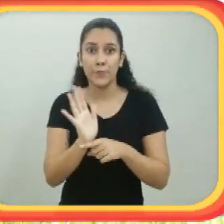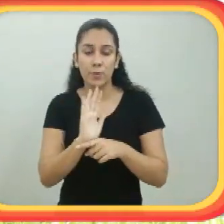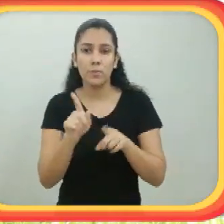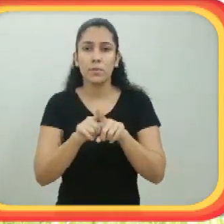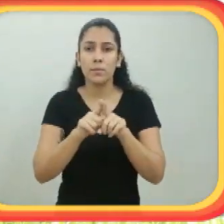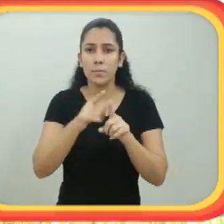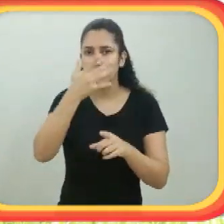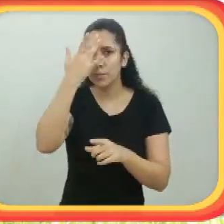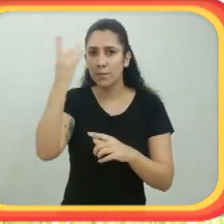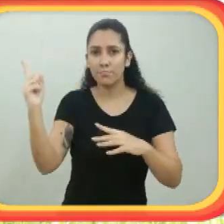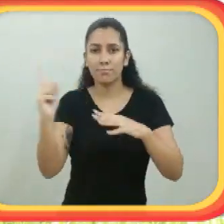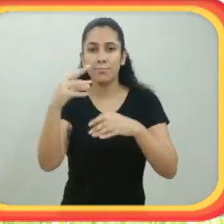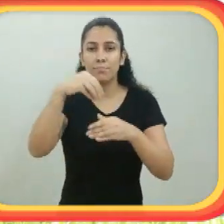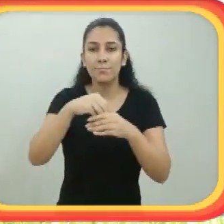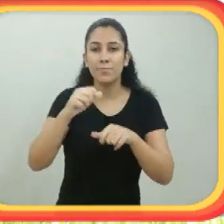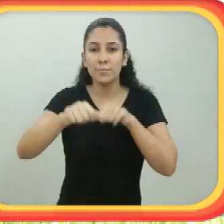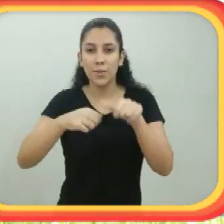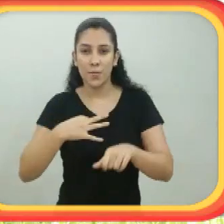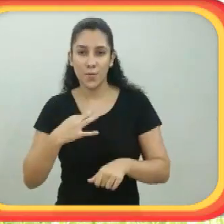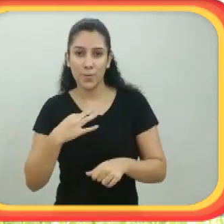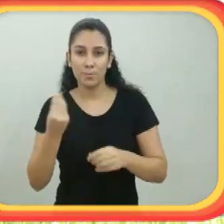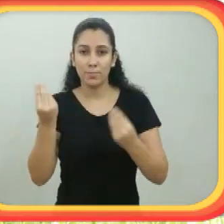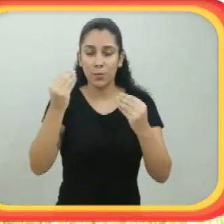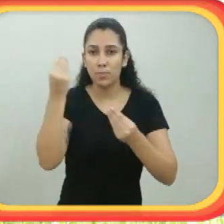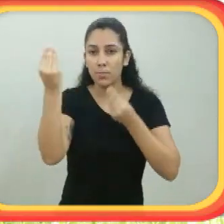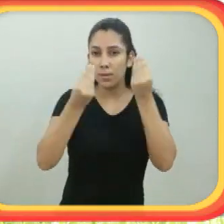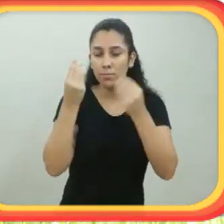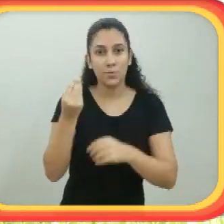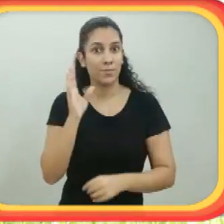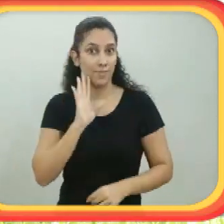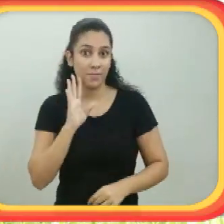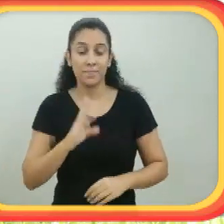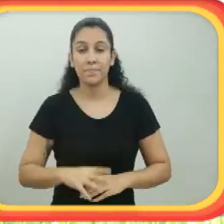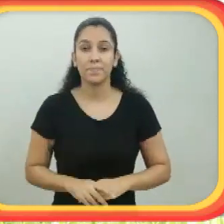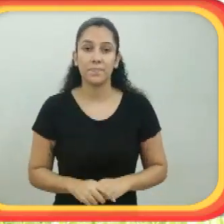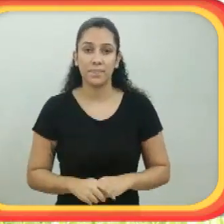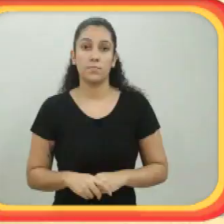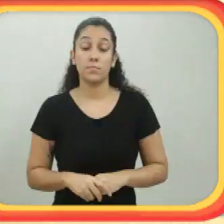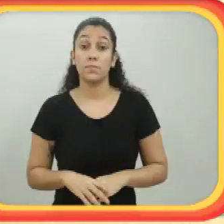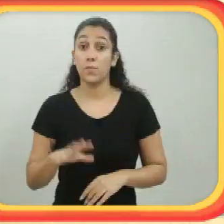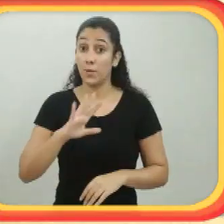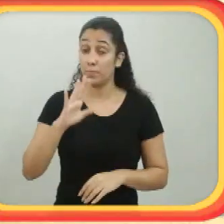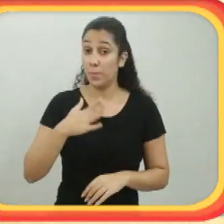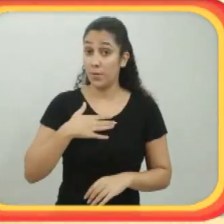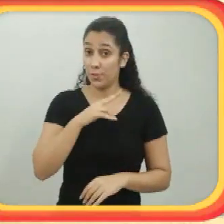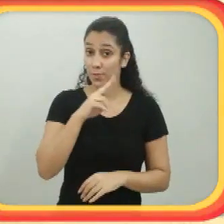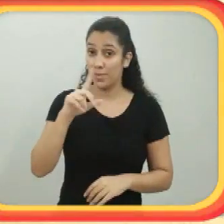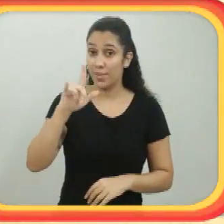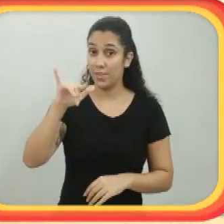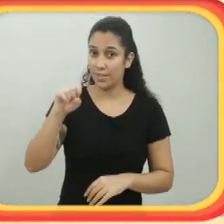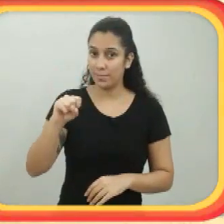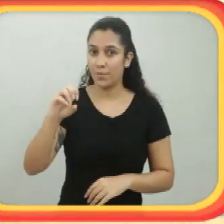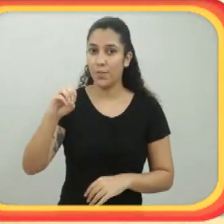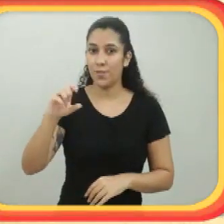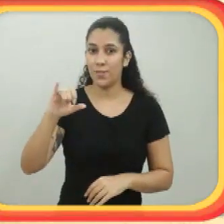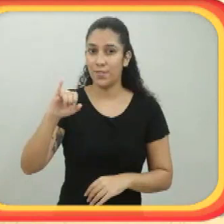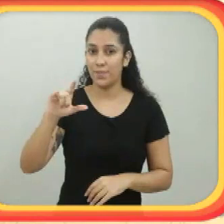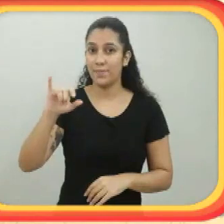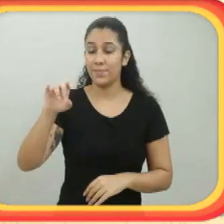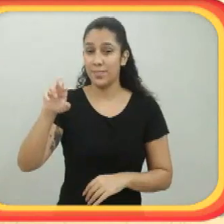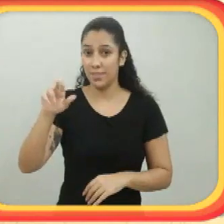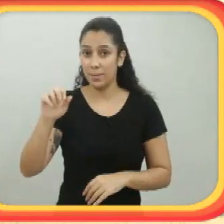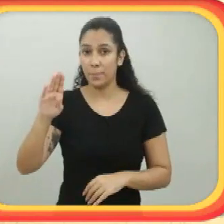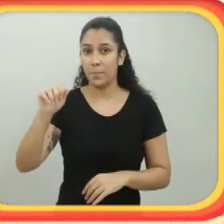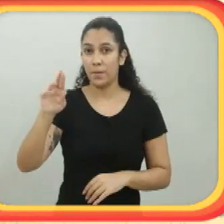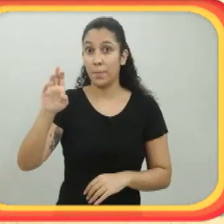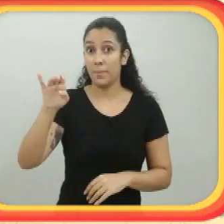nos filmes. Várias pessoas no camarim, vendo o popstar se maquiar, é muito legal. Oi, meu nome é Liz Oliveira Barbeto.